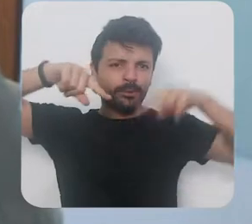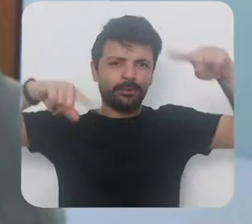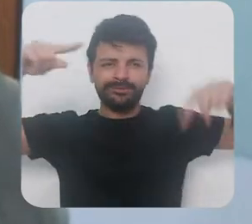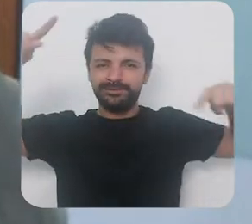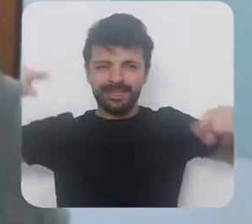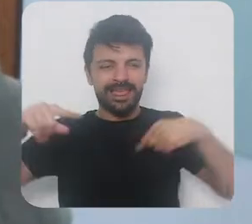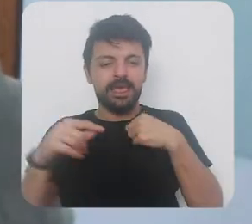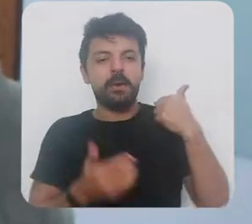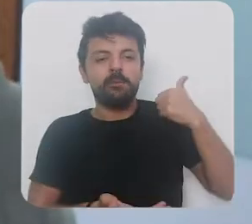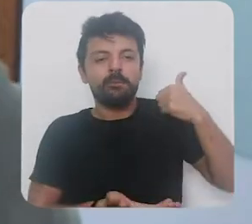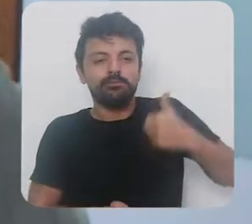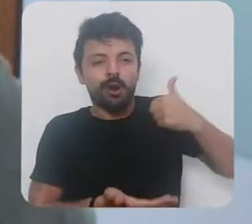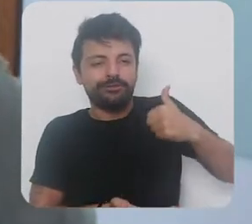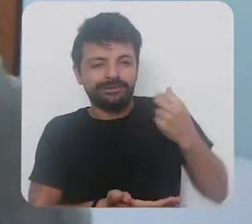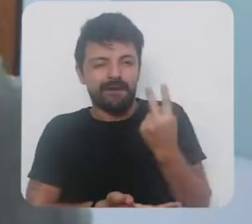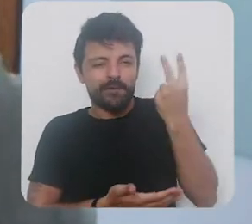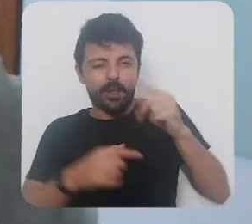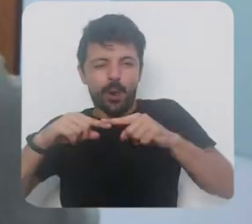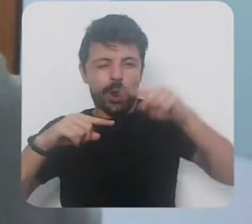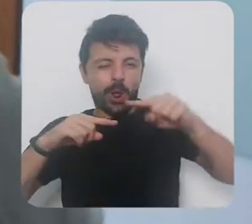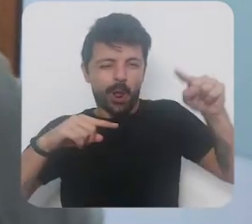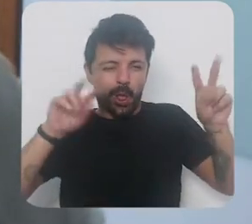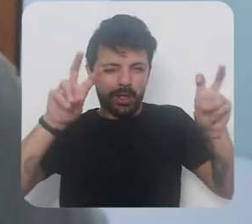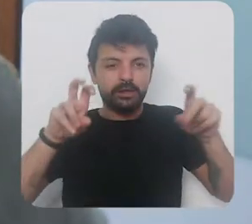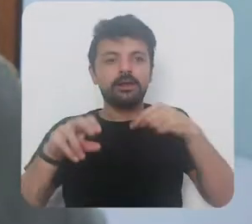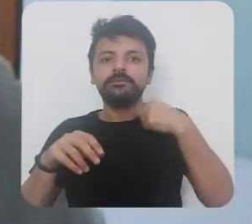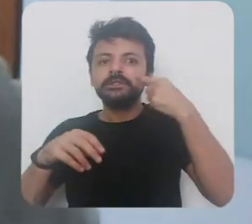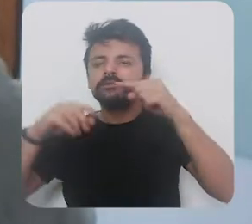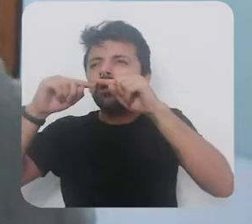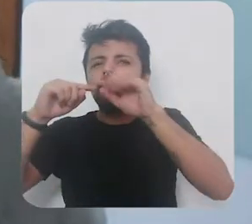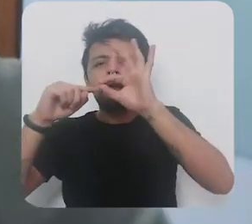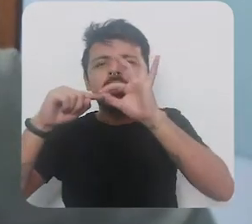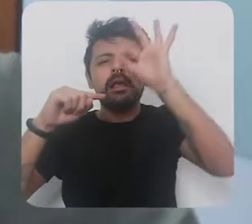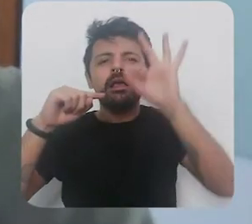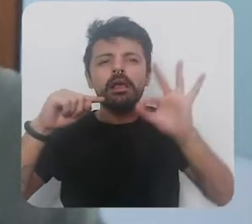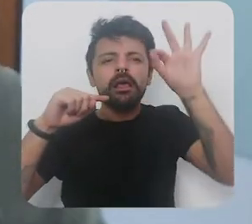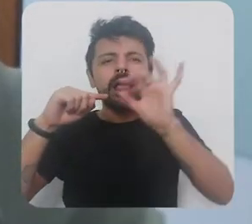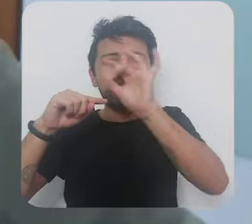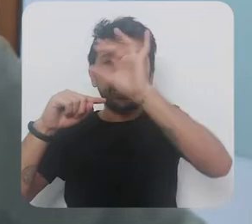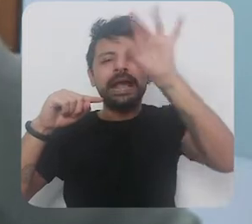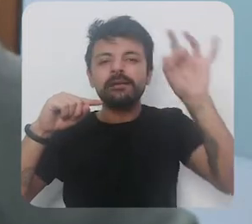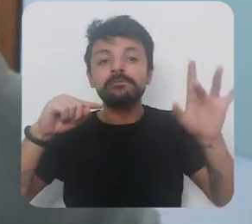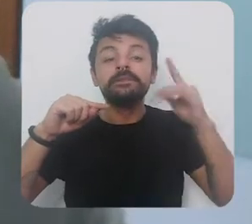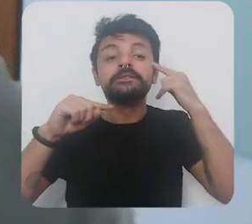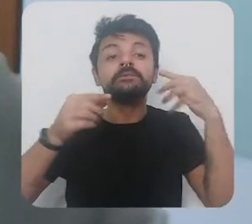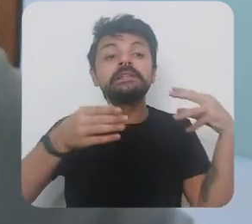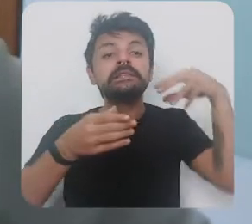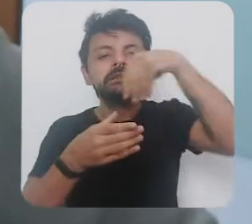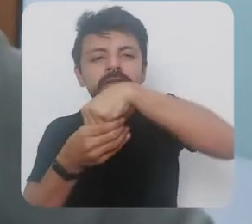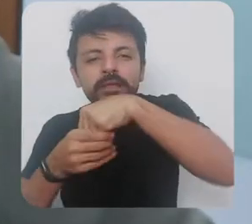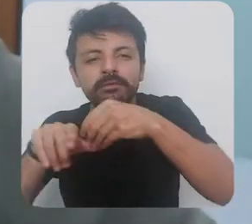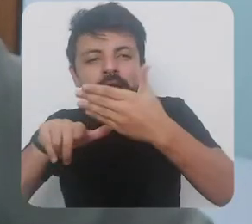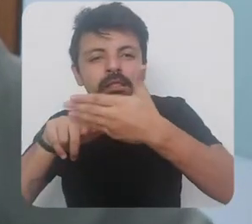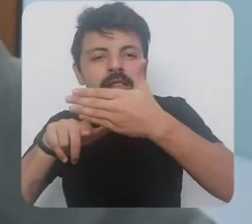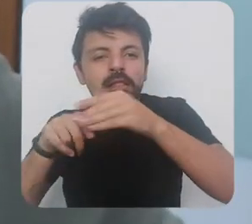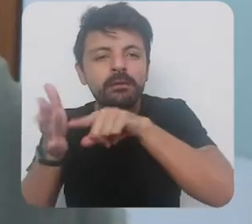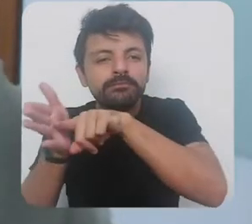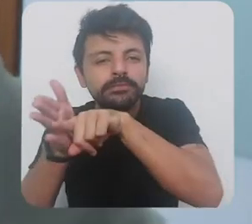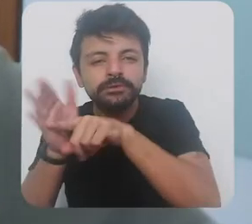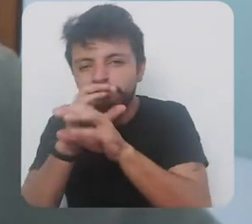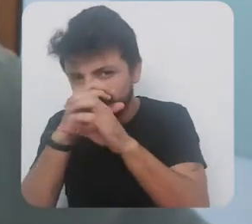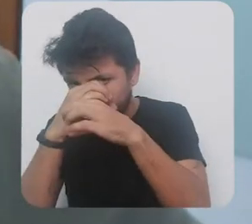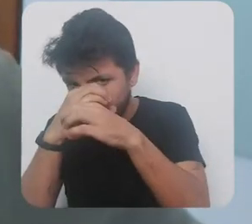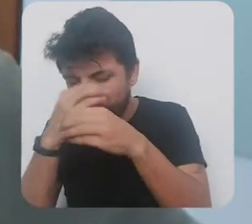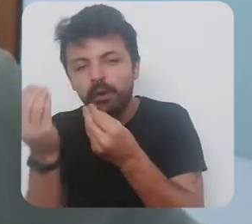monitorando o que está acontecendo com cada ação e cada papel na bolsa e sim o que está acontecendo dentro dos